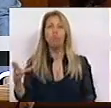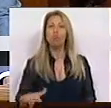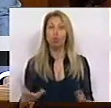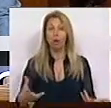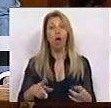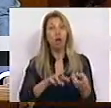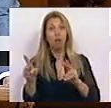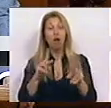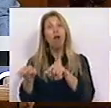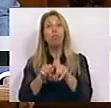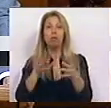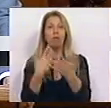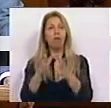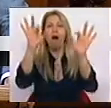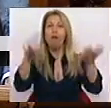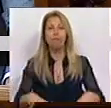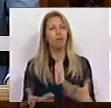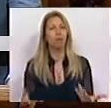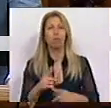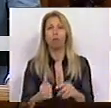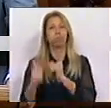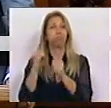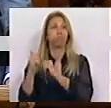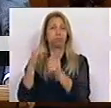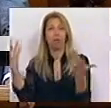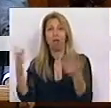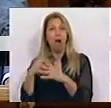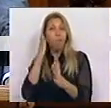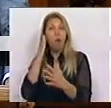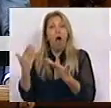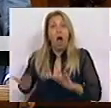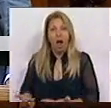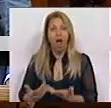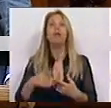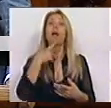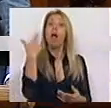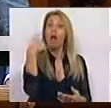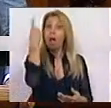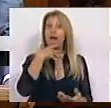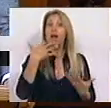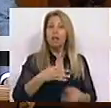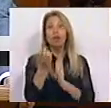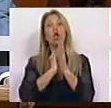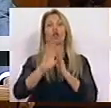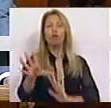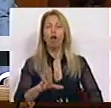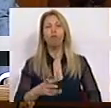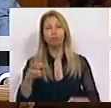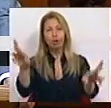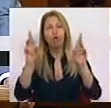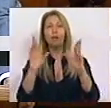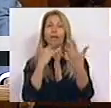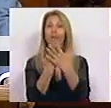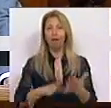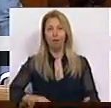política que ponha fim ao processo de regressão social em curso, que seja credível, que devolva a esperança e que dê confiança aos portugueses.